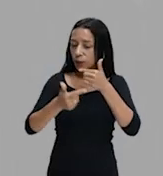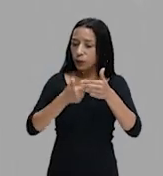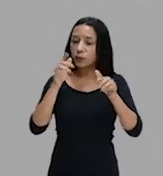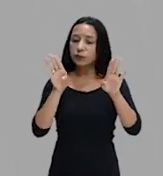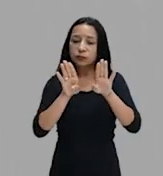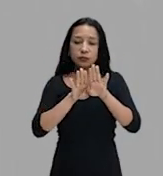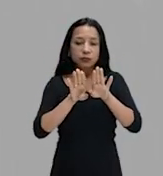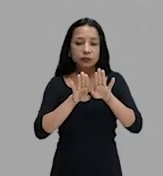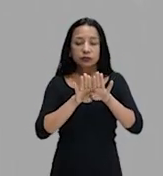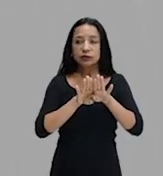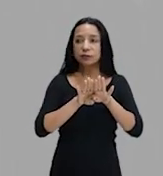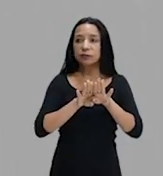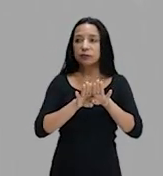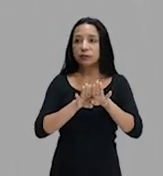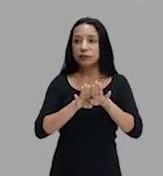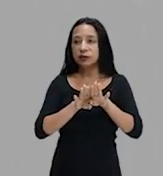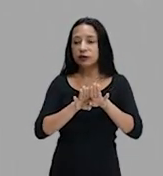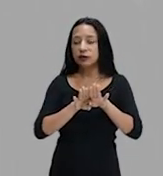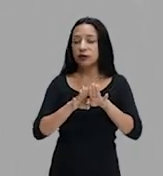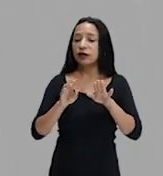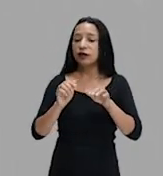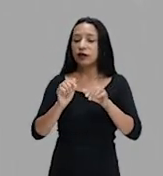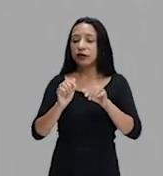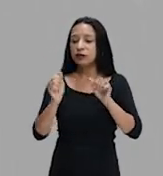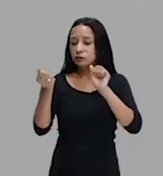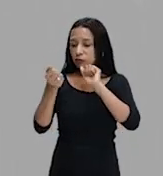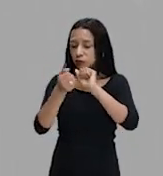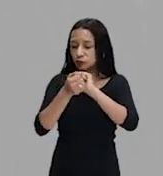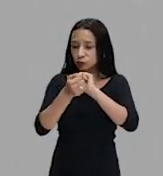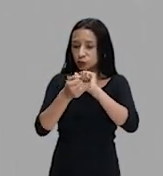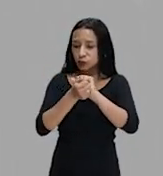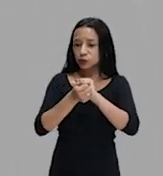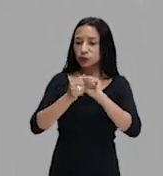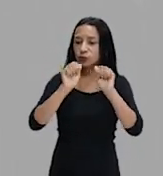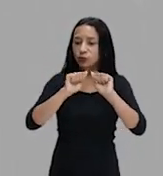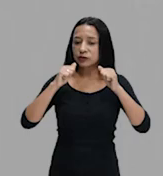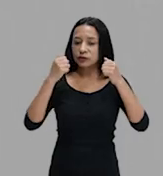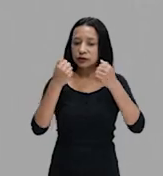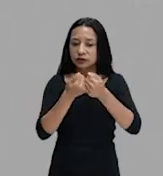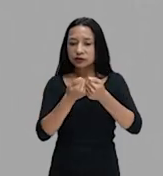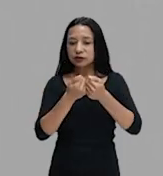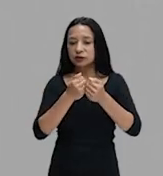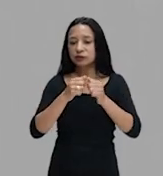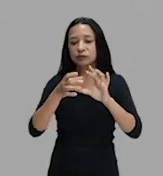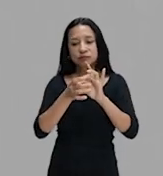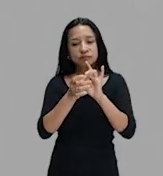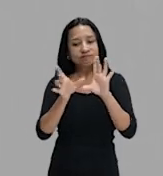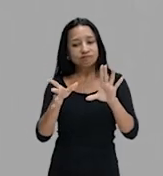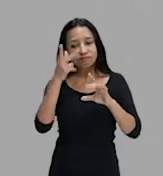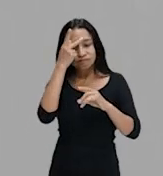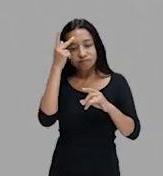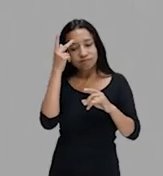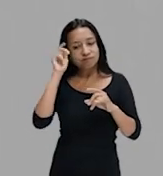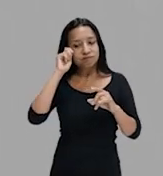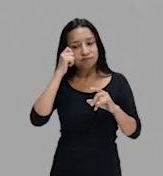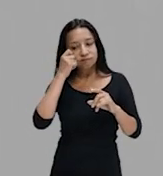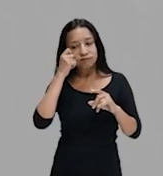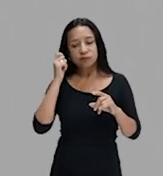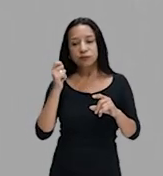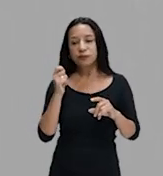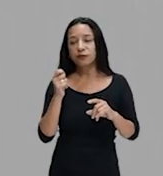aqui no período imperial, de associações de alforreados. Se teve uma abolição da escravidão